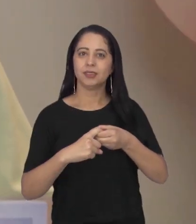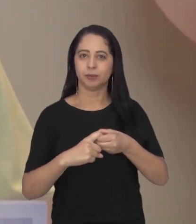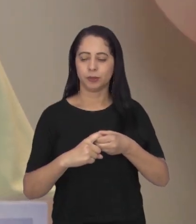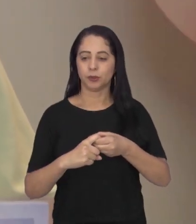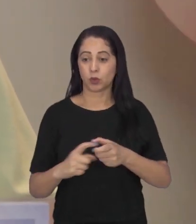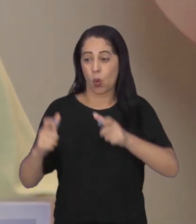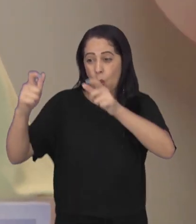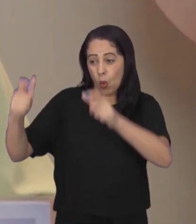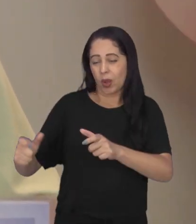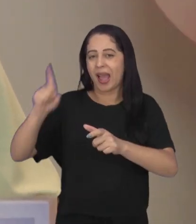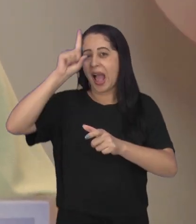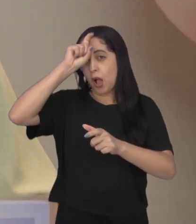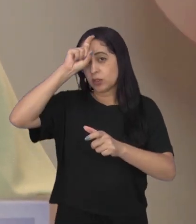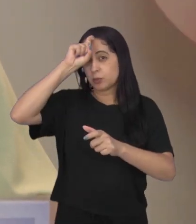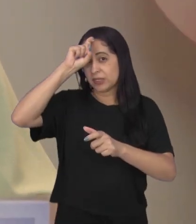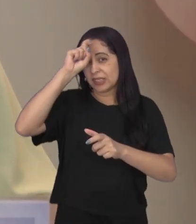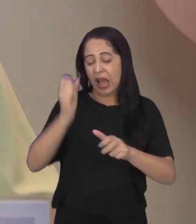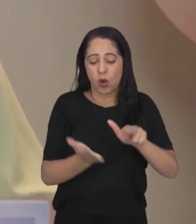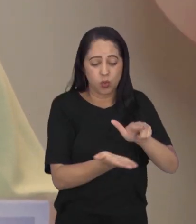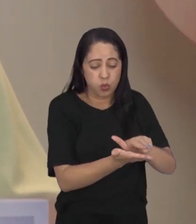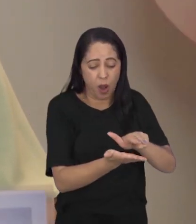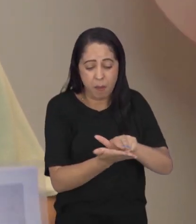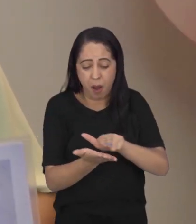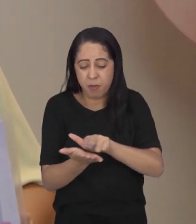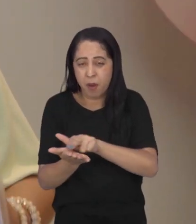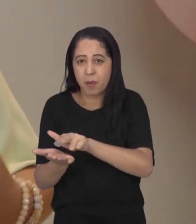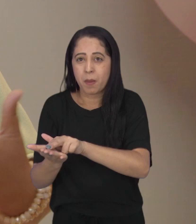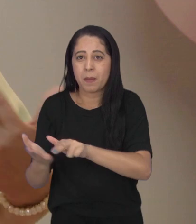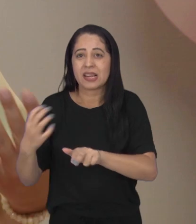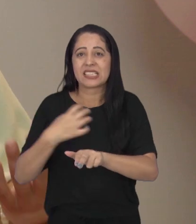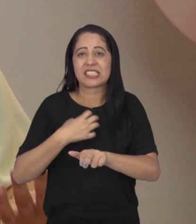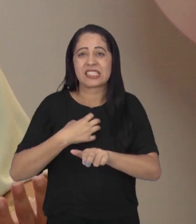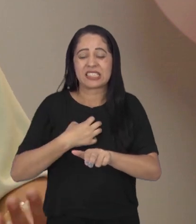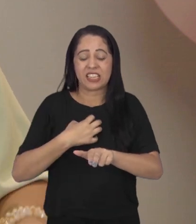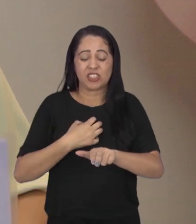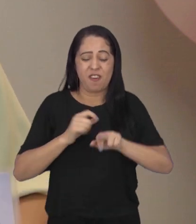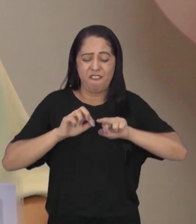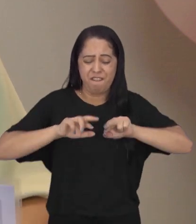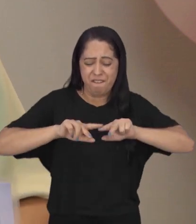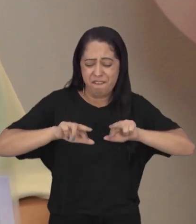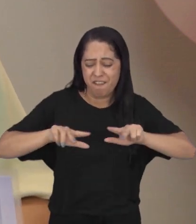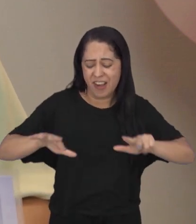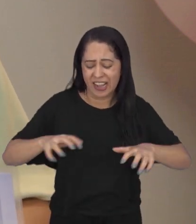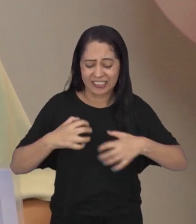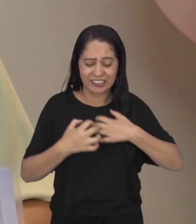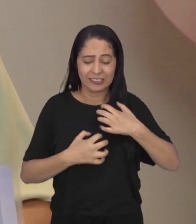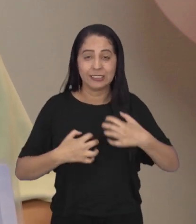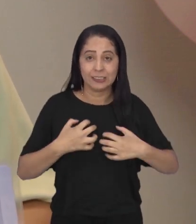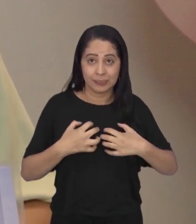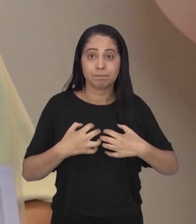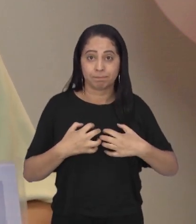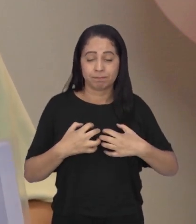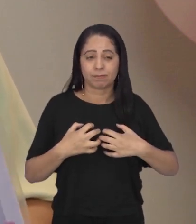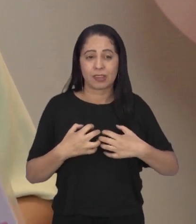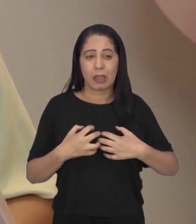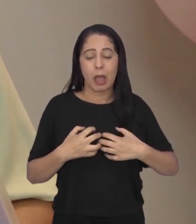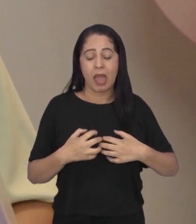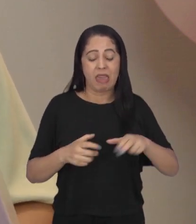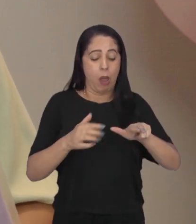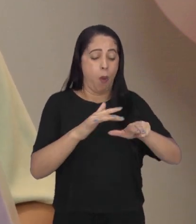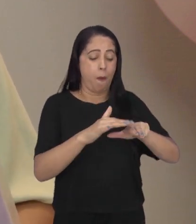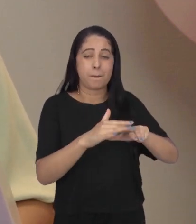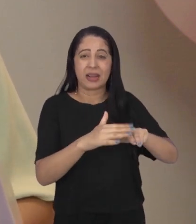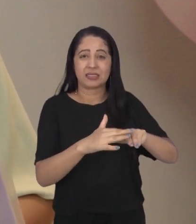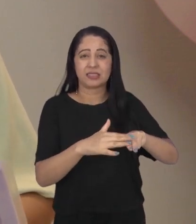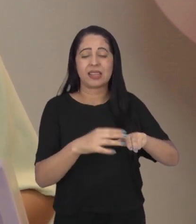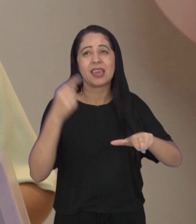Estamos de volta. O ambiente hospitalar desperta os mais diversos sentimentos e comportamentos nos pacientes, como, por